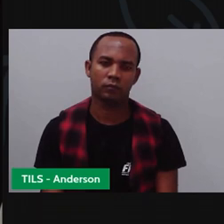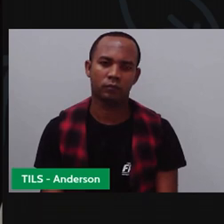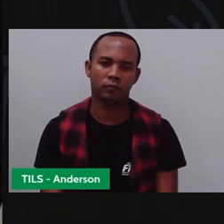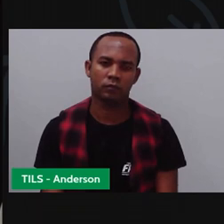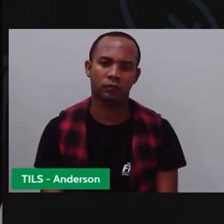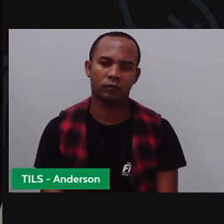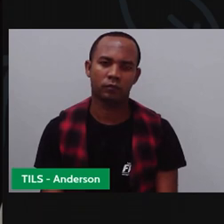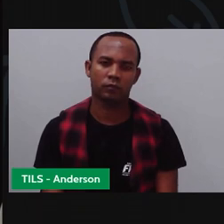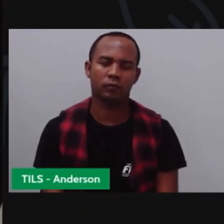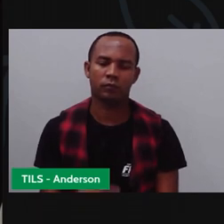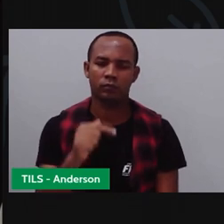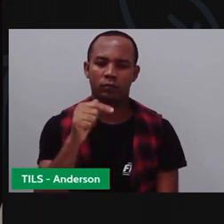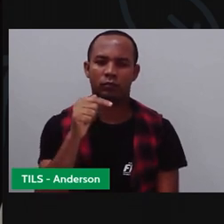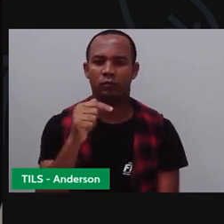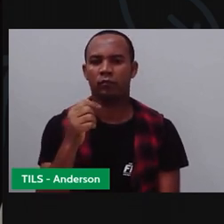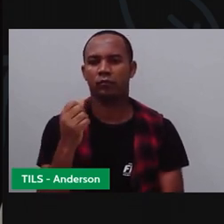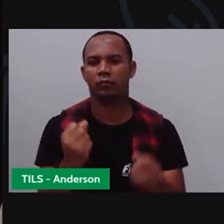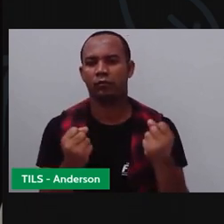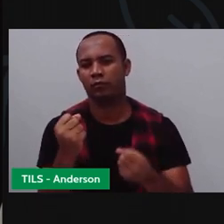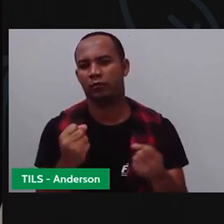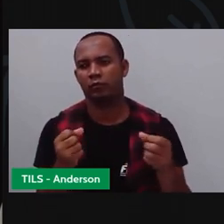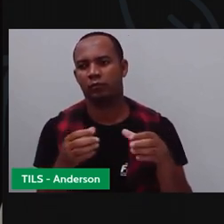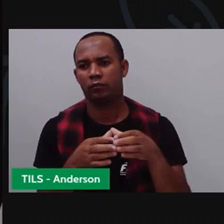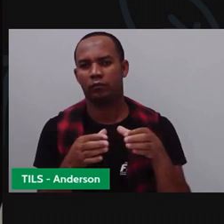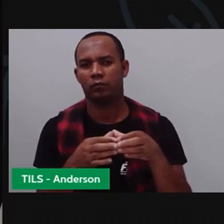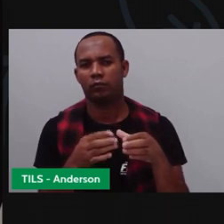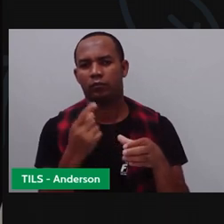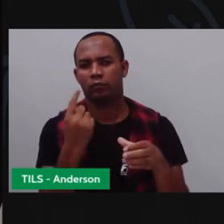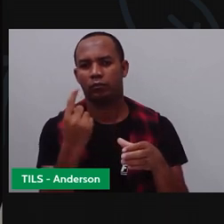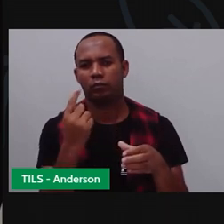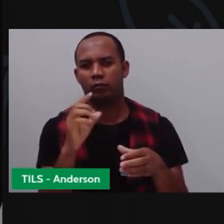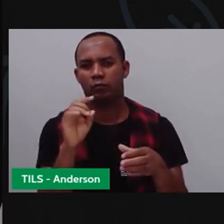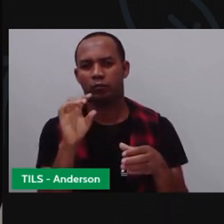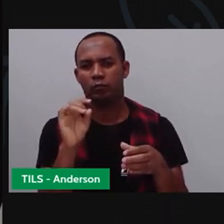sete. Mas eu só tenho apenas um grupo. Então, vai ser o quê?